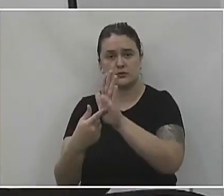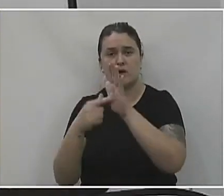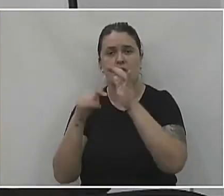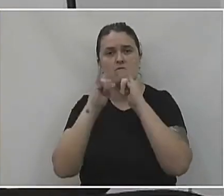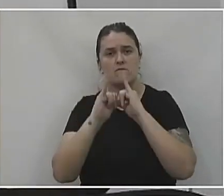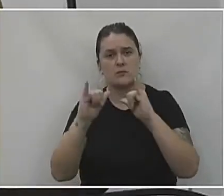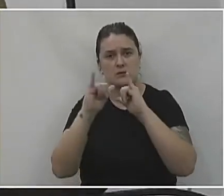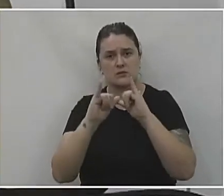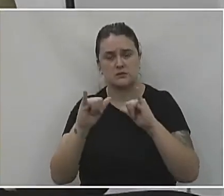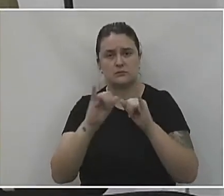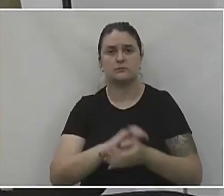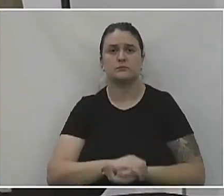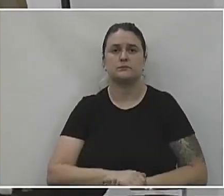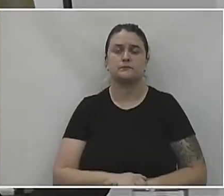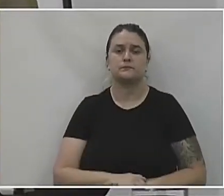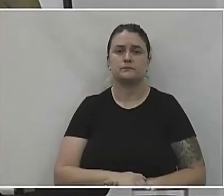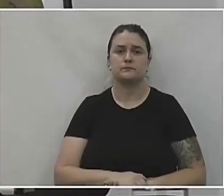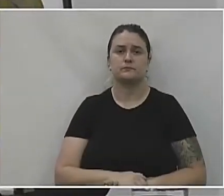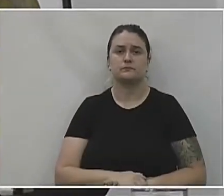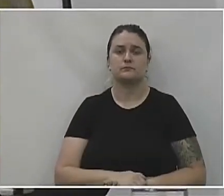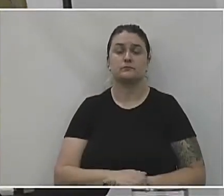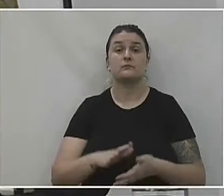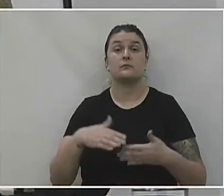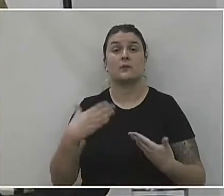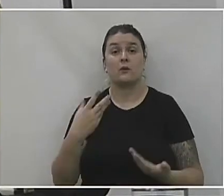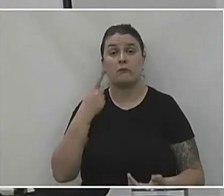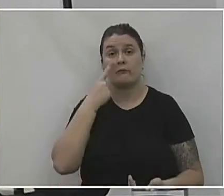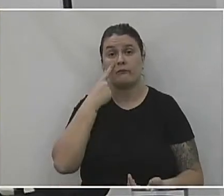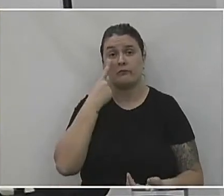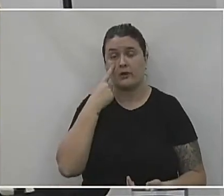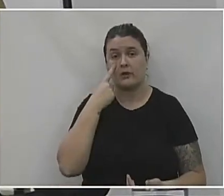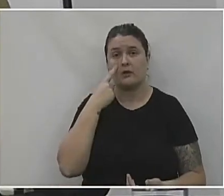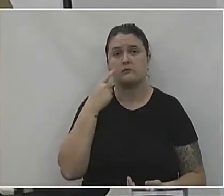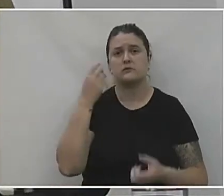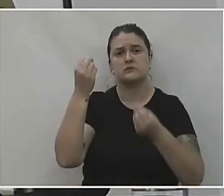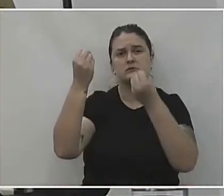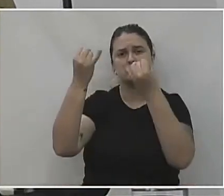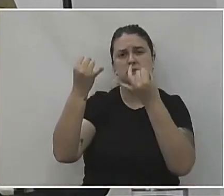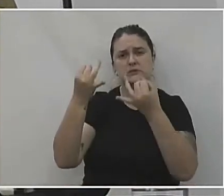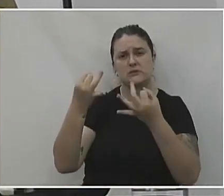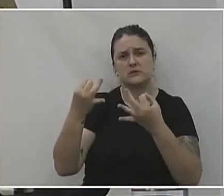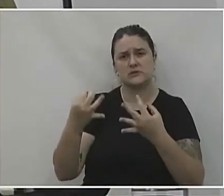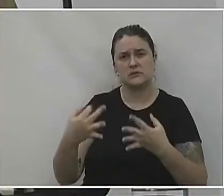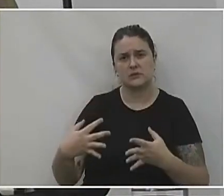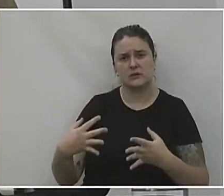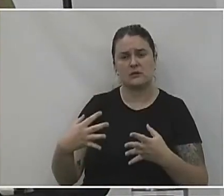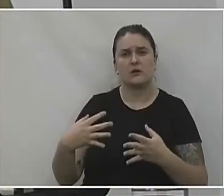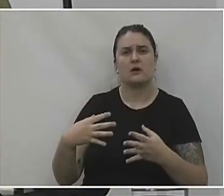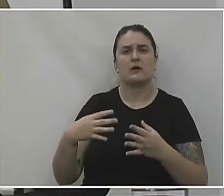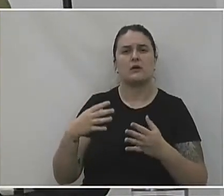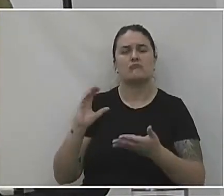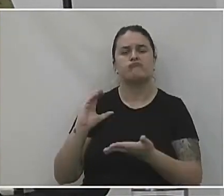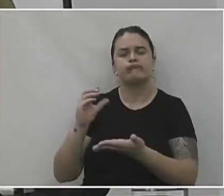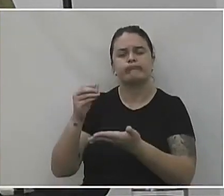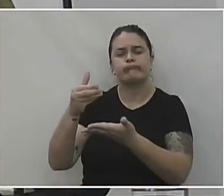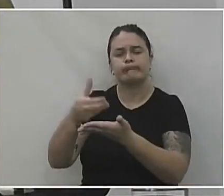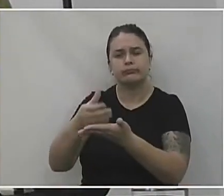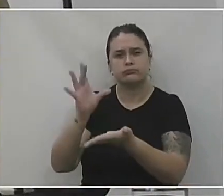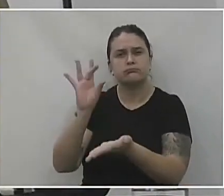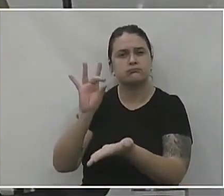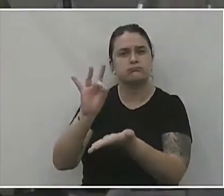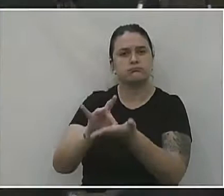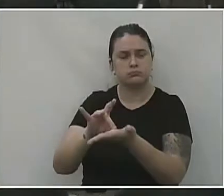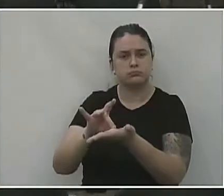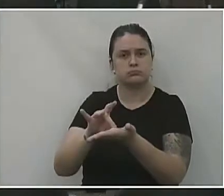sobre o Covid. Então aqui eu vou explanar todo o recurso que efetivamente